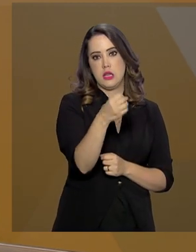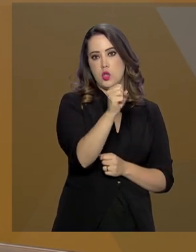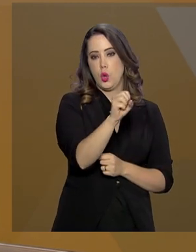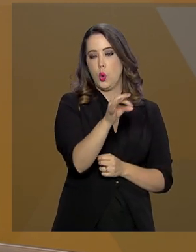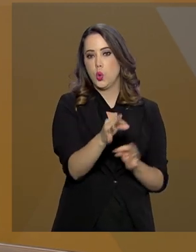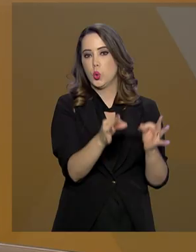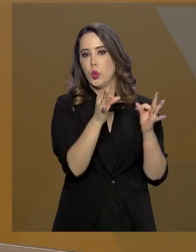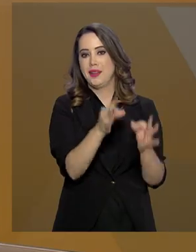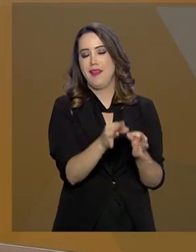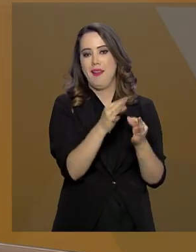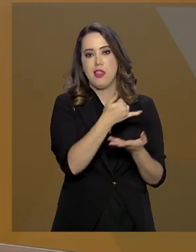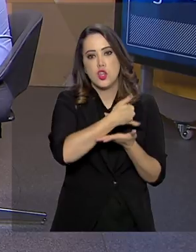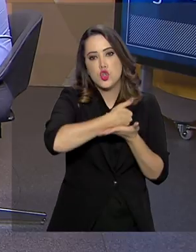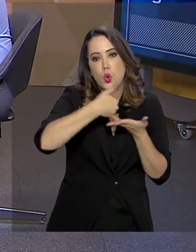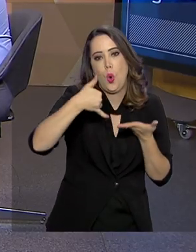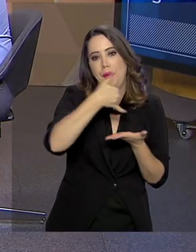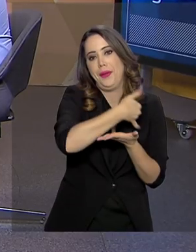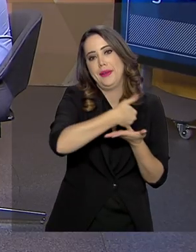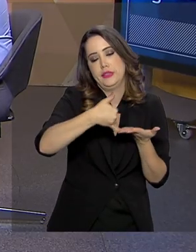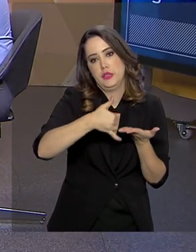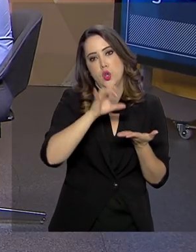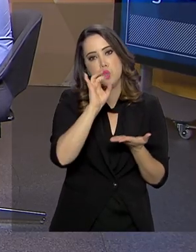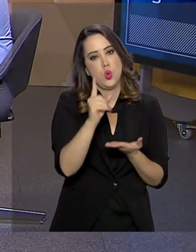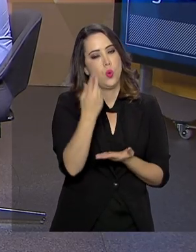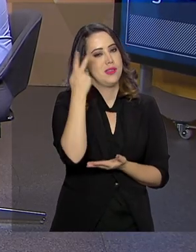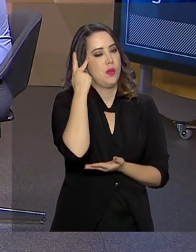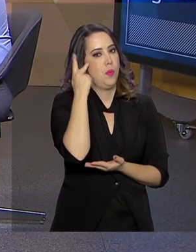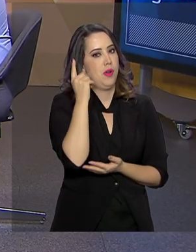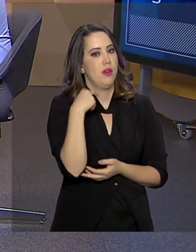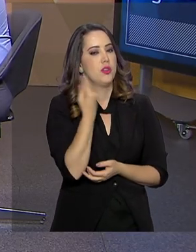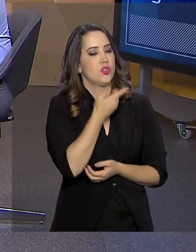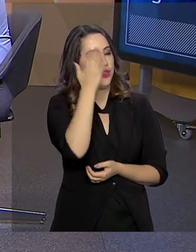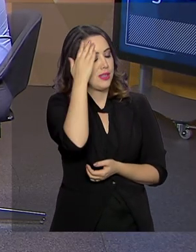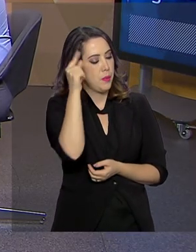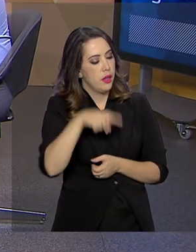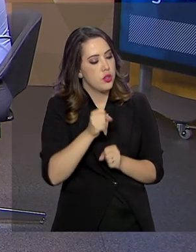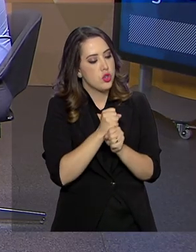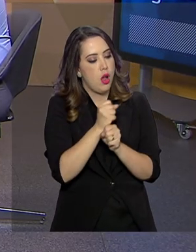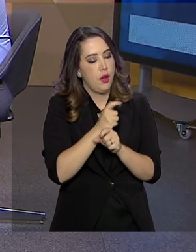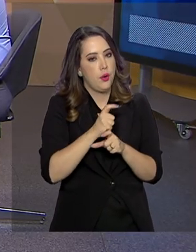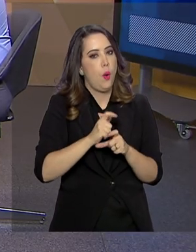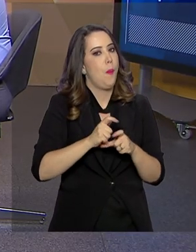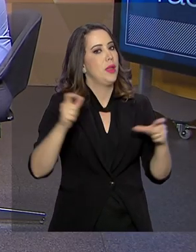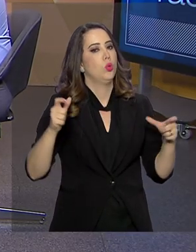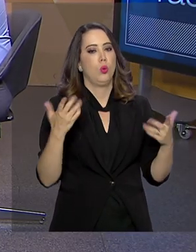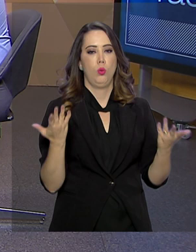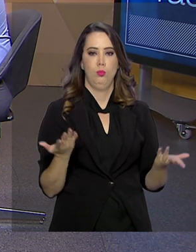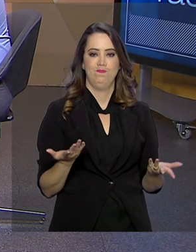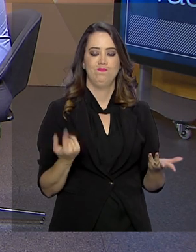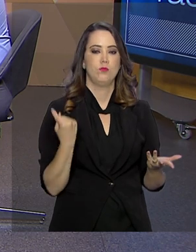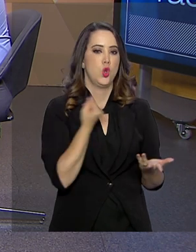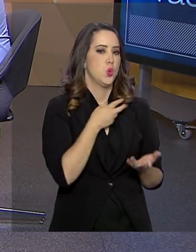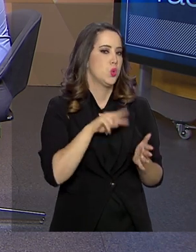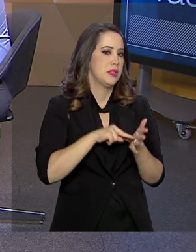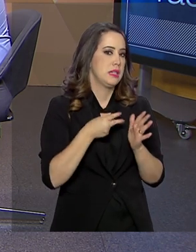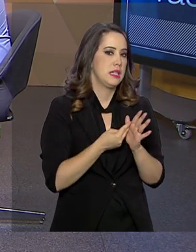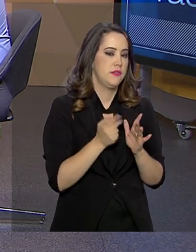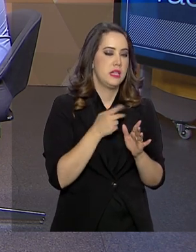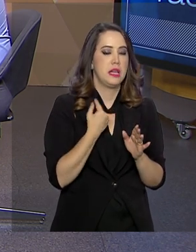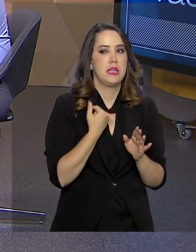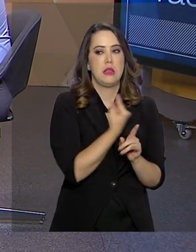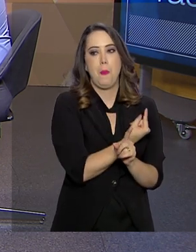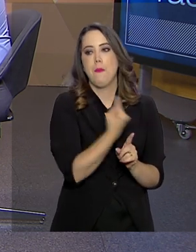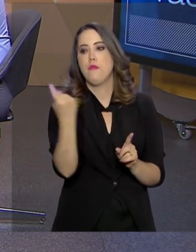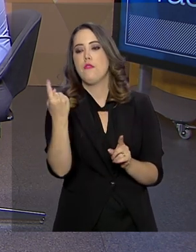a maioria do Porto de Santos. Já tem informação que esse ano essa apreensão vai ser muito maior. E eu acho que não significa que está passando mais material, mas sim que os